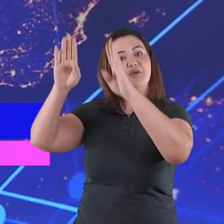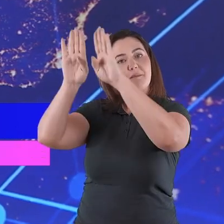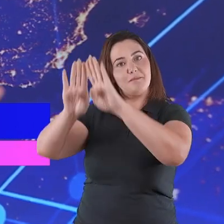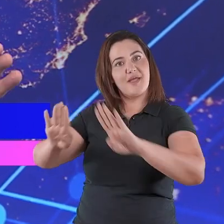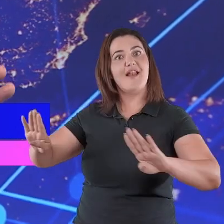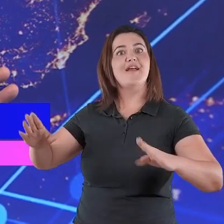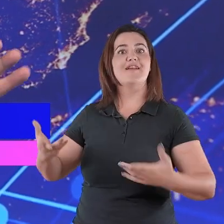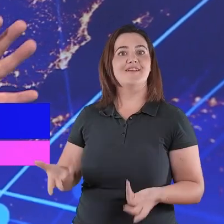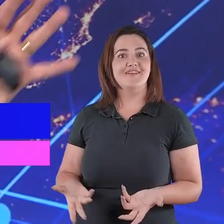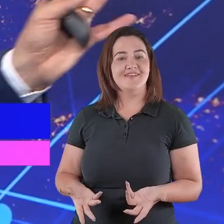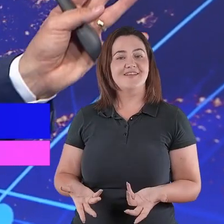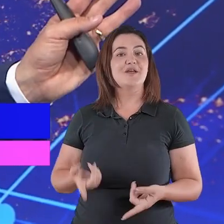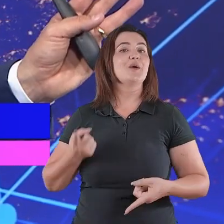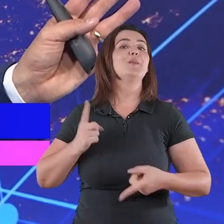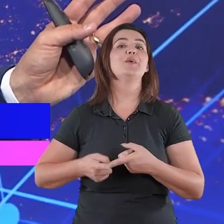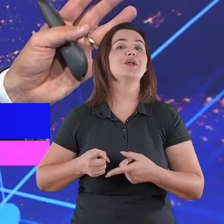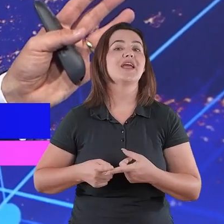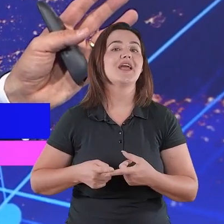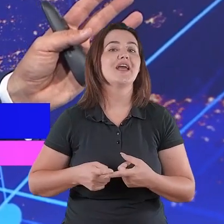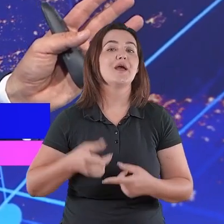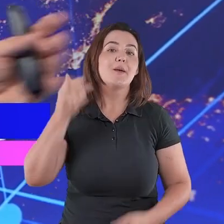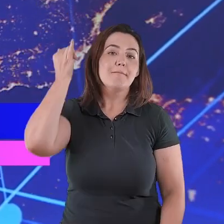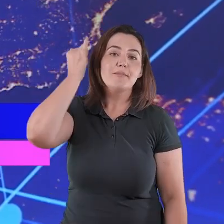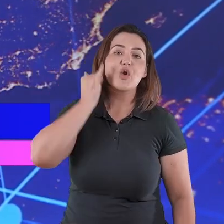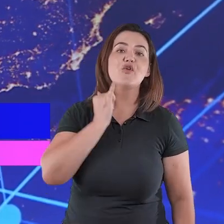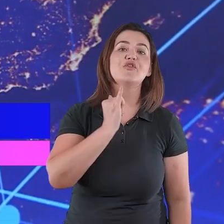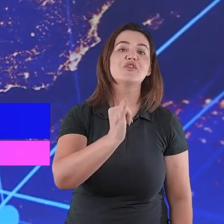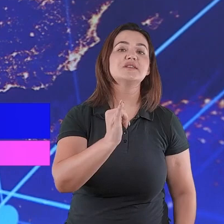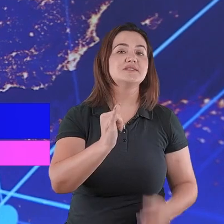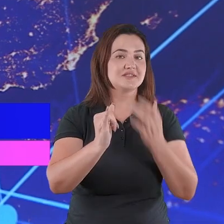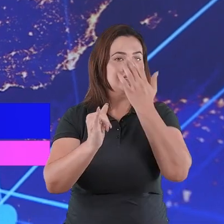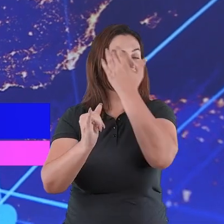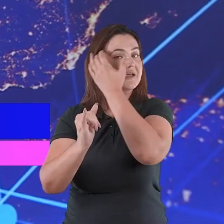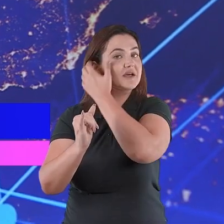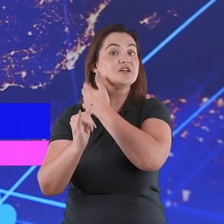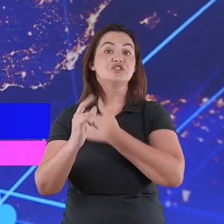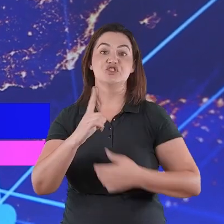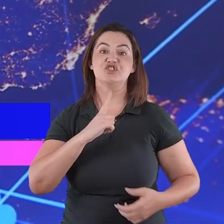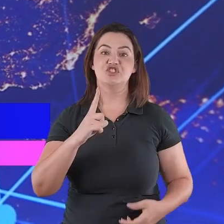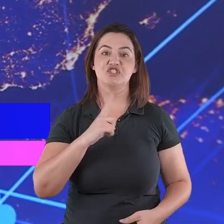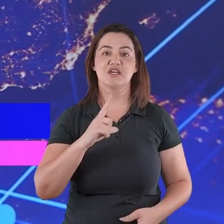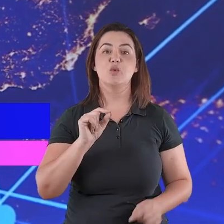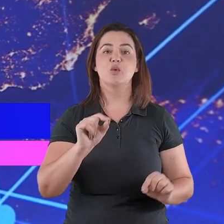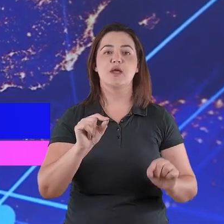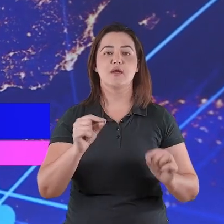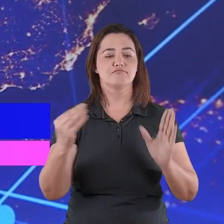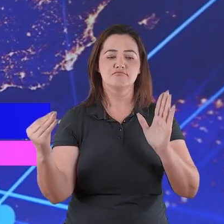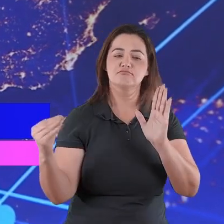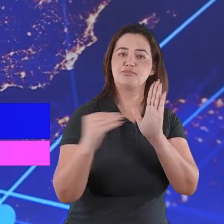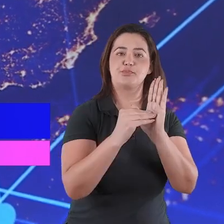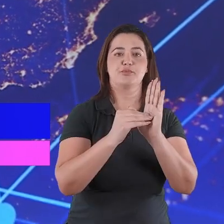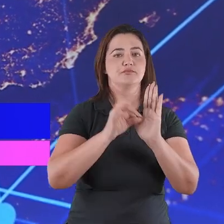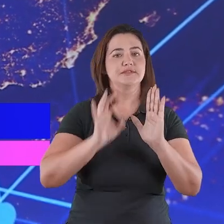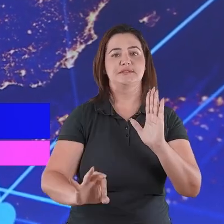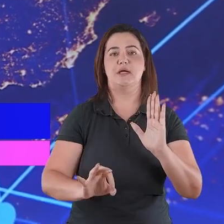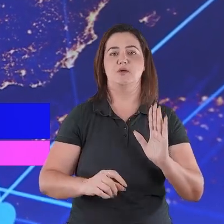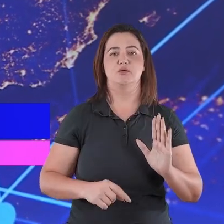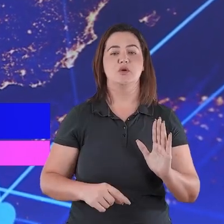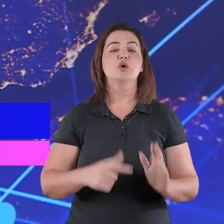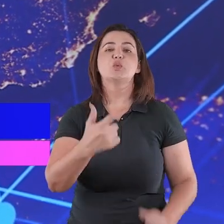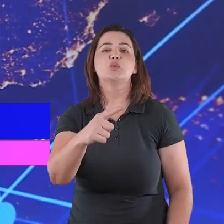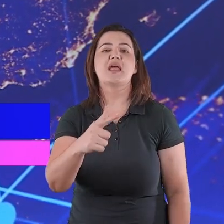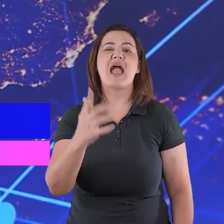Belém, porque nas profecias não existem achões, achismos, não existem